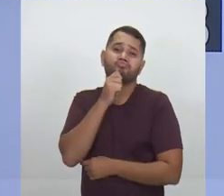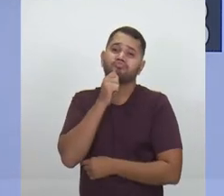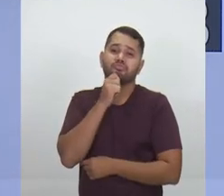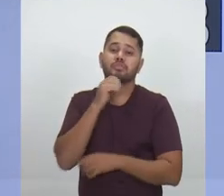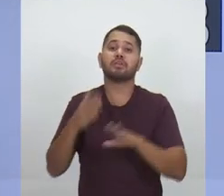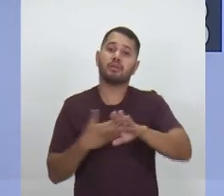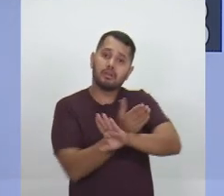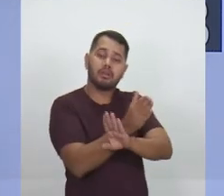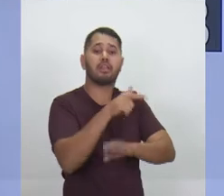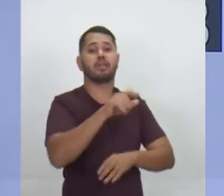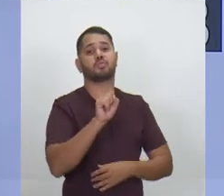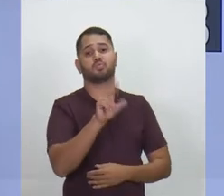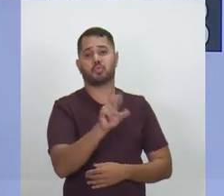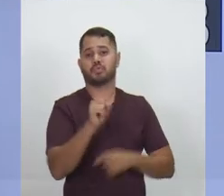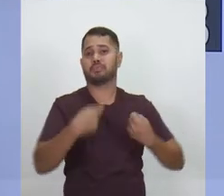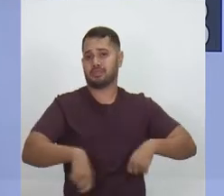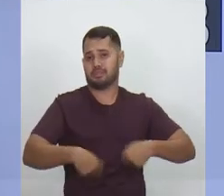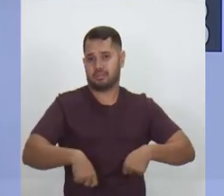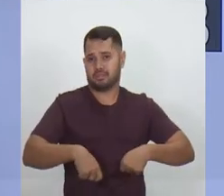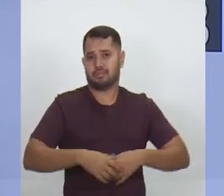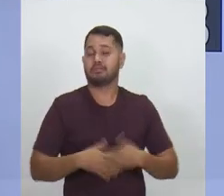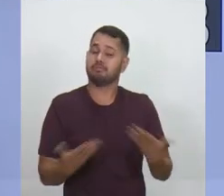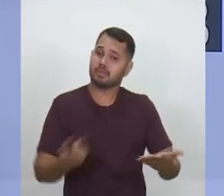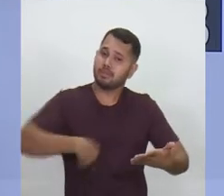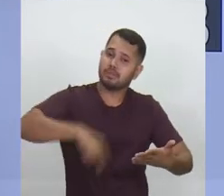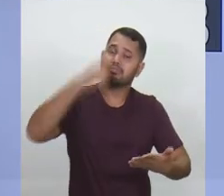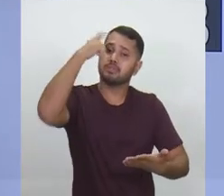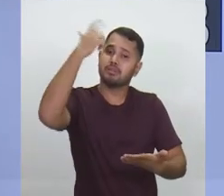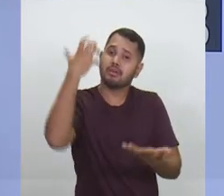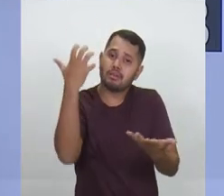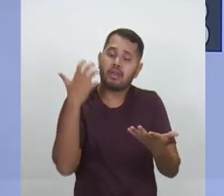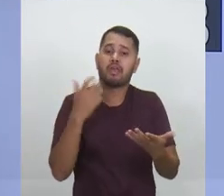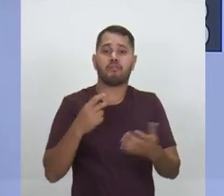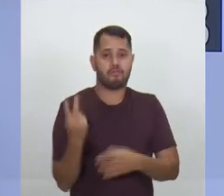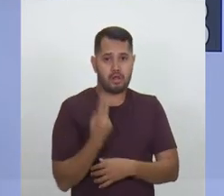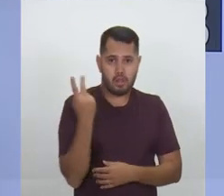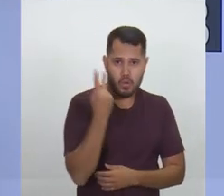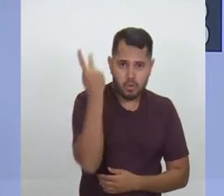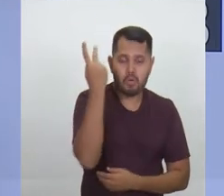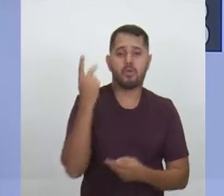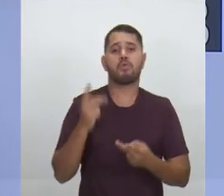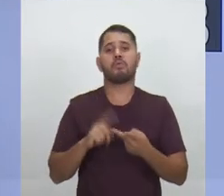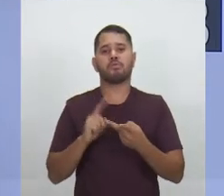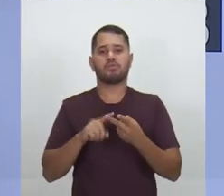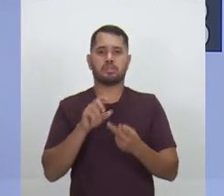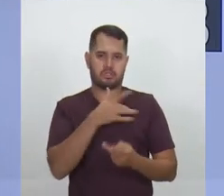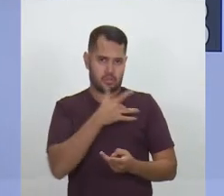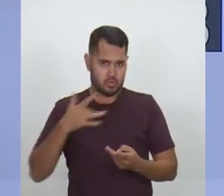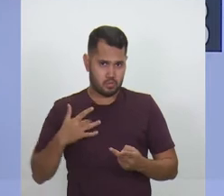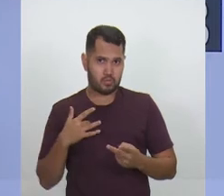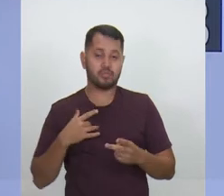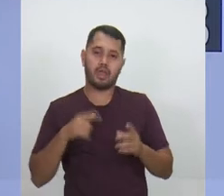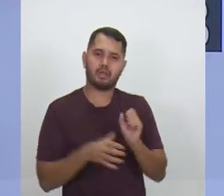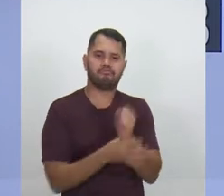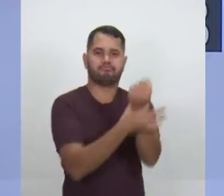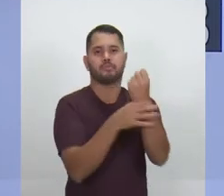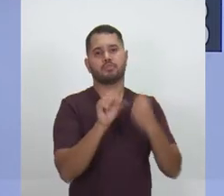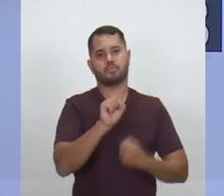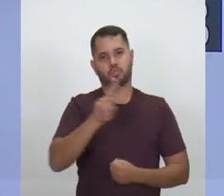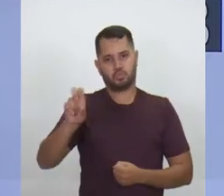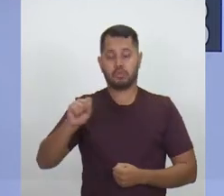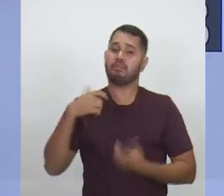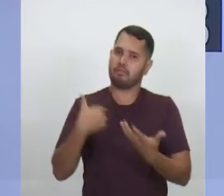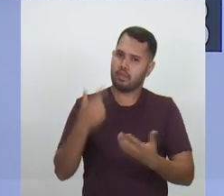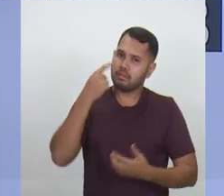sistema único de saúde. Portanto, nós queremos valorizar a saúde fortalecendo o SUS. vamos tentar